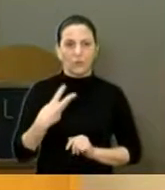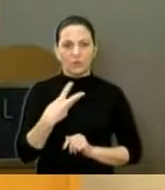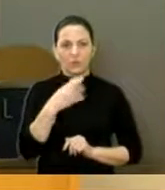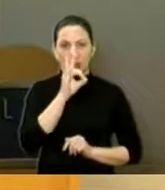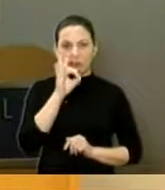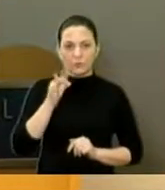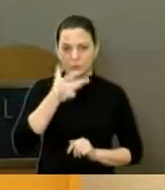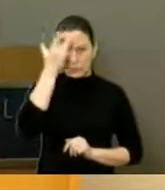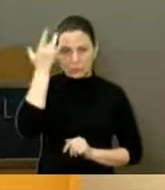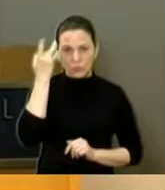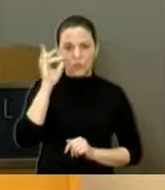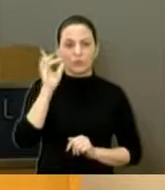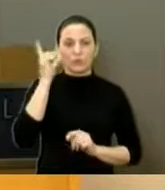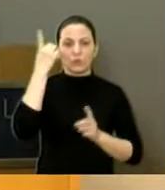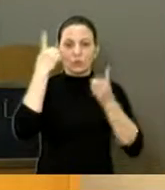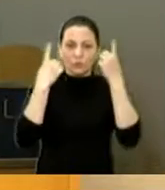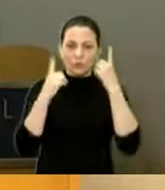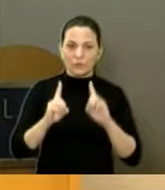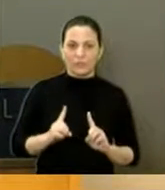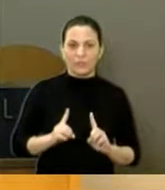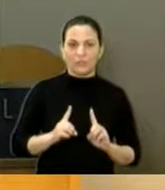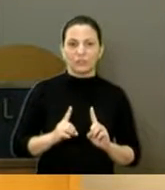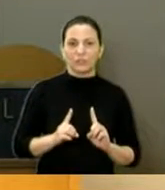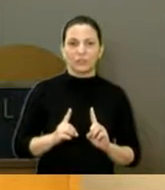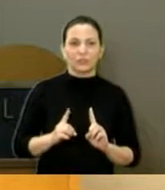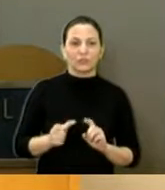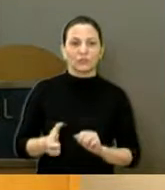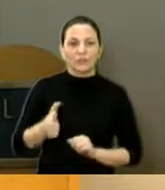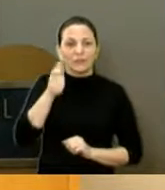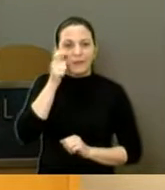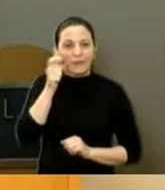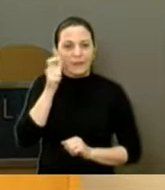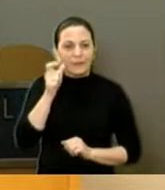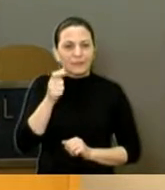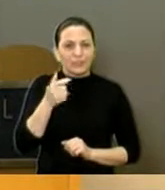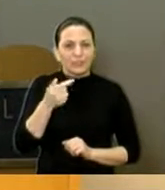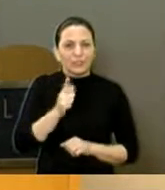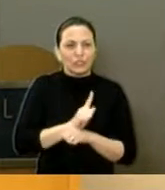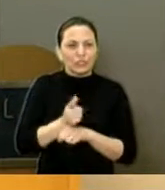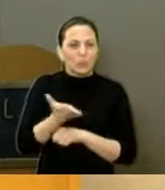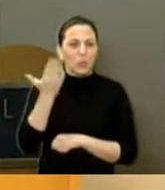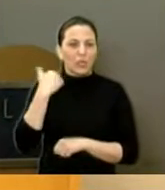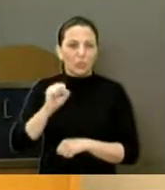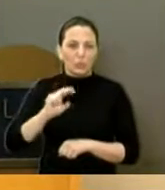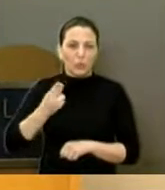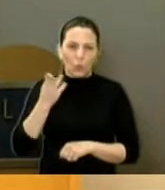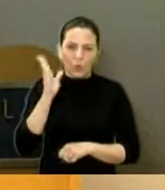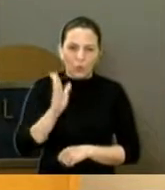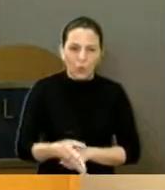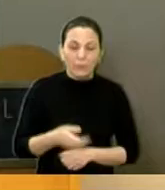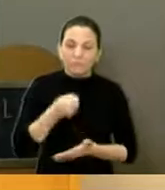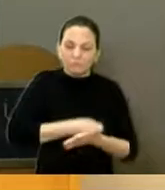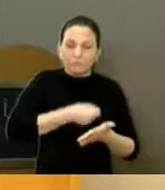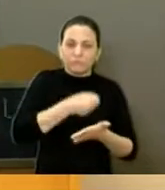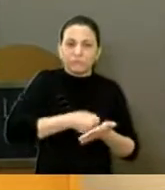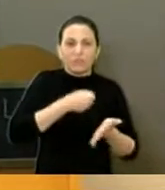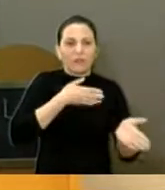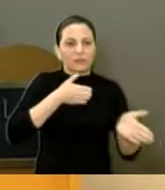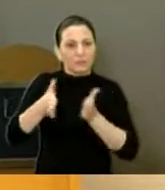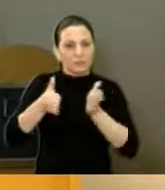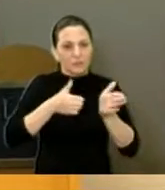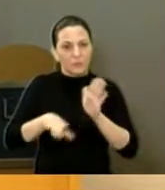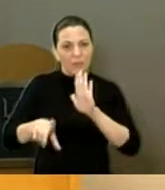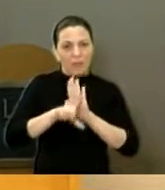vamos fazer a cobrança, não interessa se foi outra gestão ou nesta, interessa que nós podemos e devemos cobrar isso aí para que realmente torne